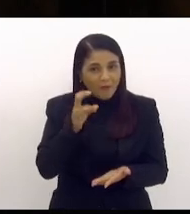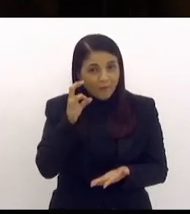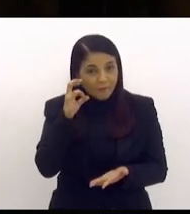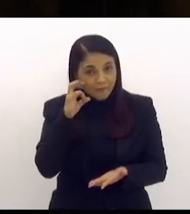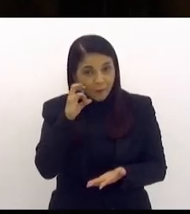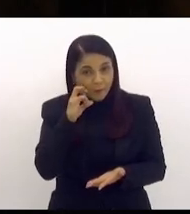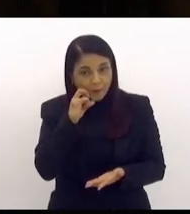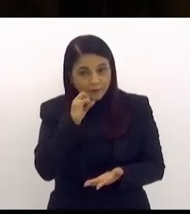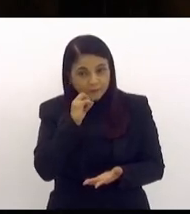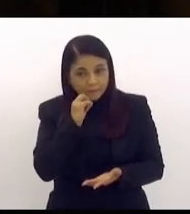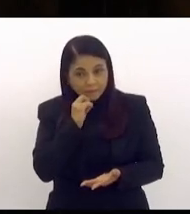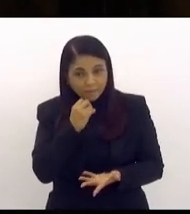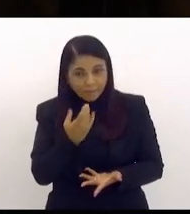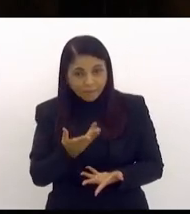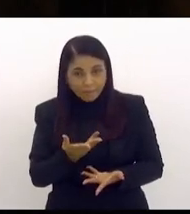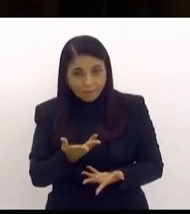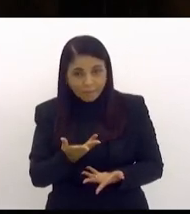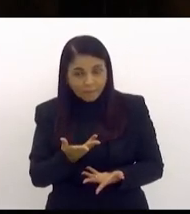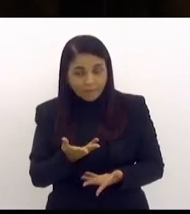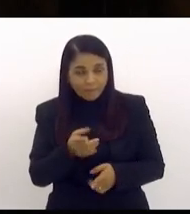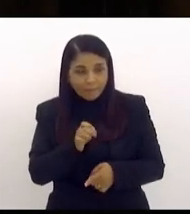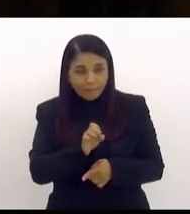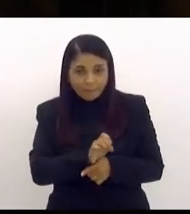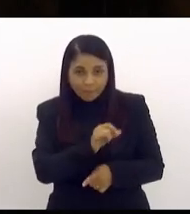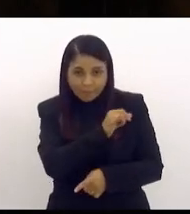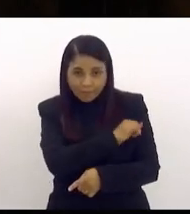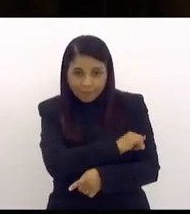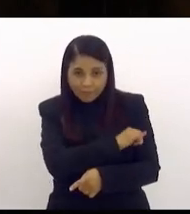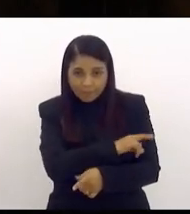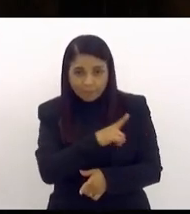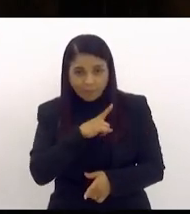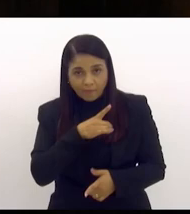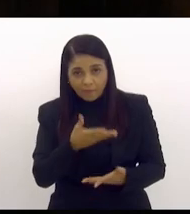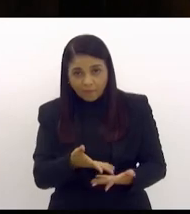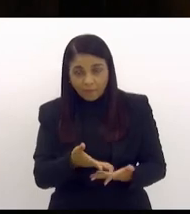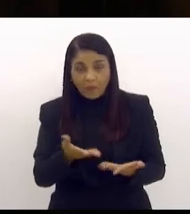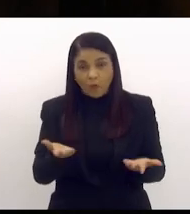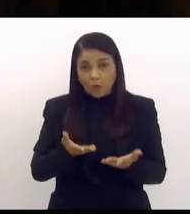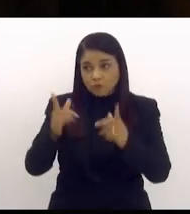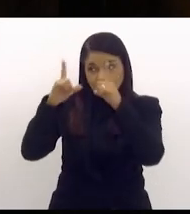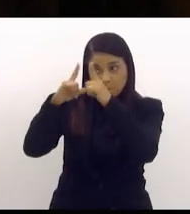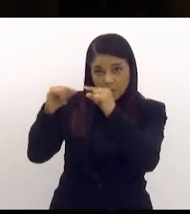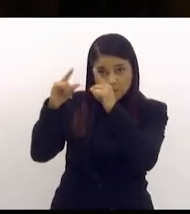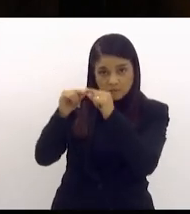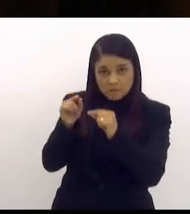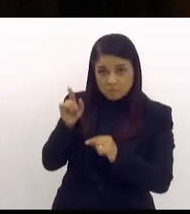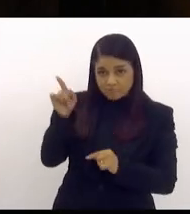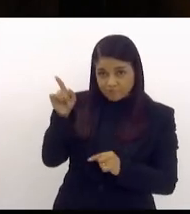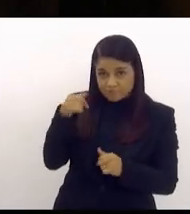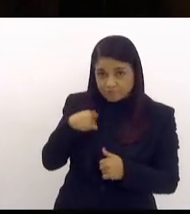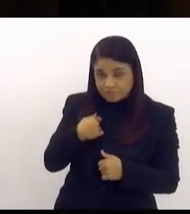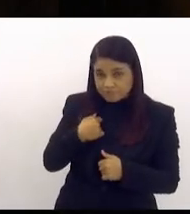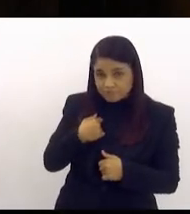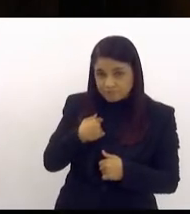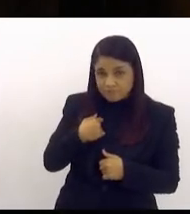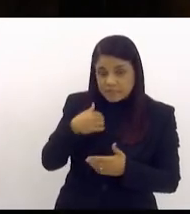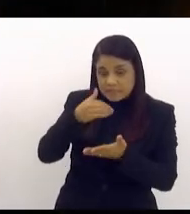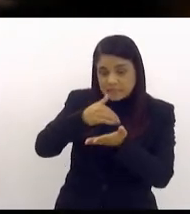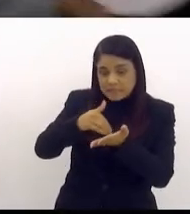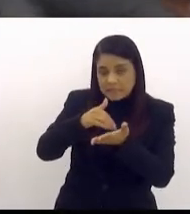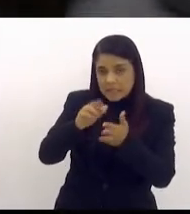estamos passando no dia de hoje ele está em Brasília com os